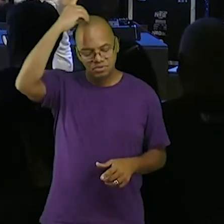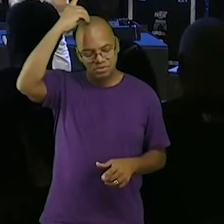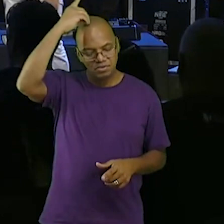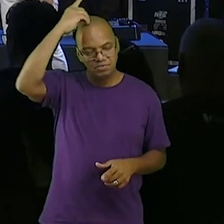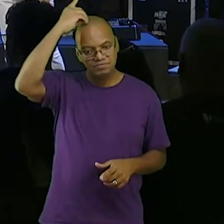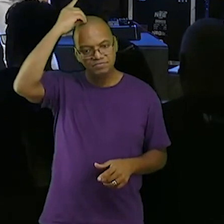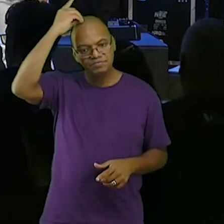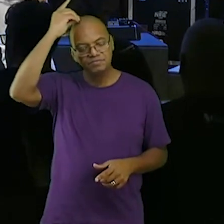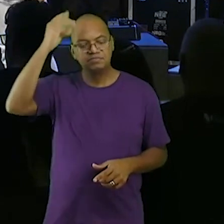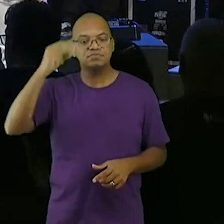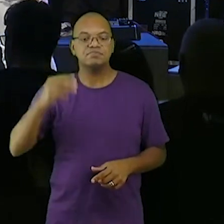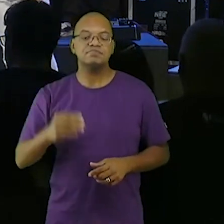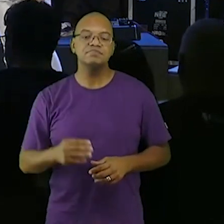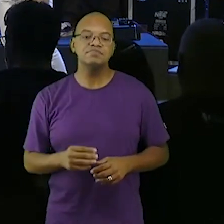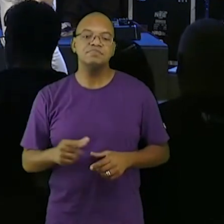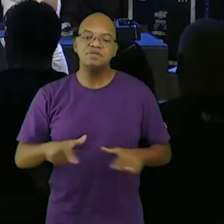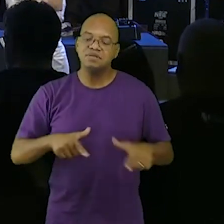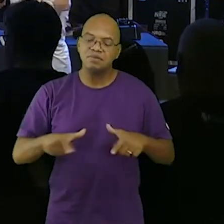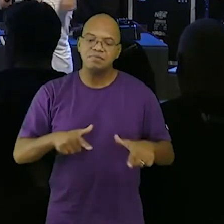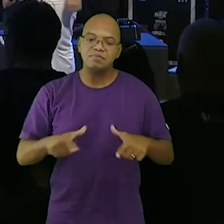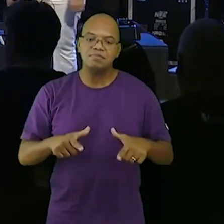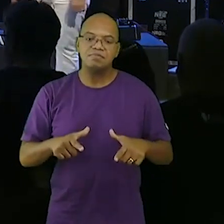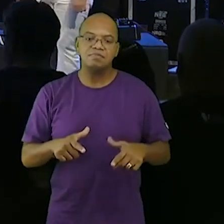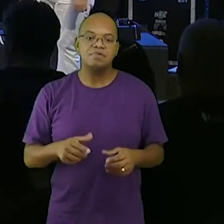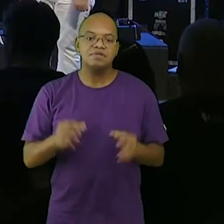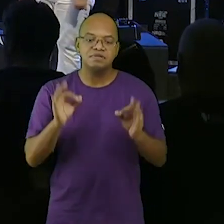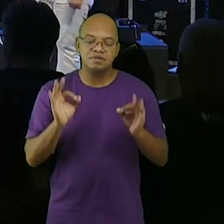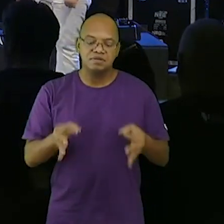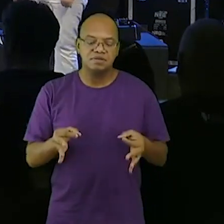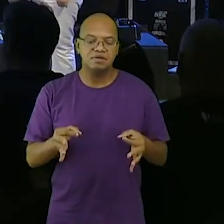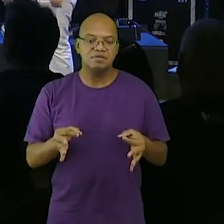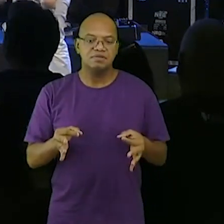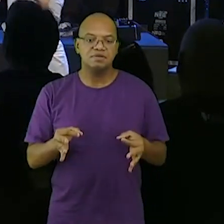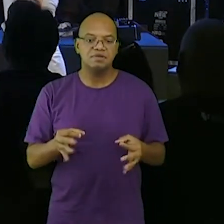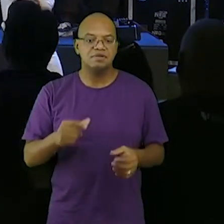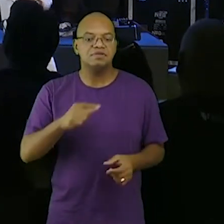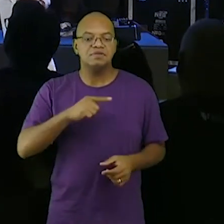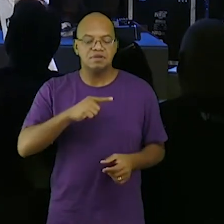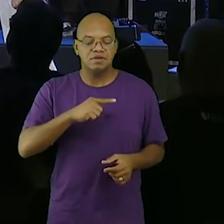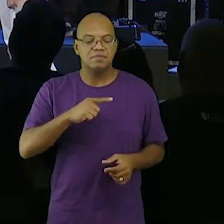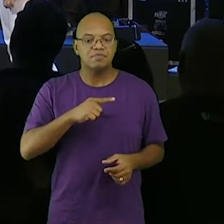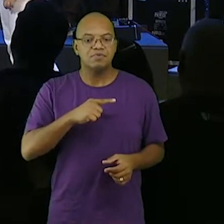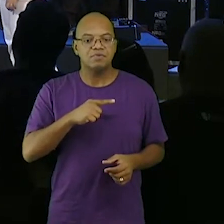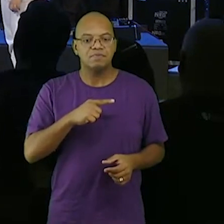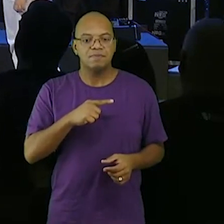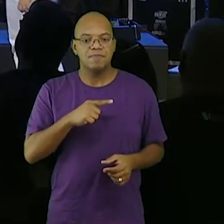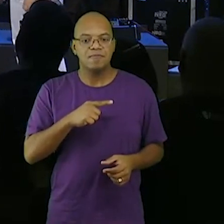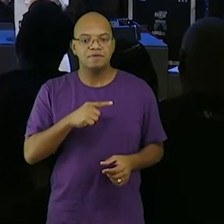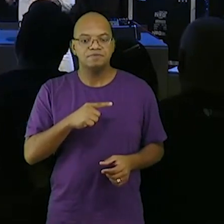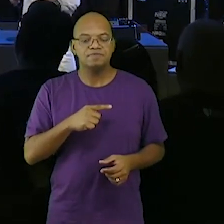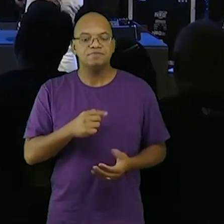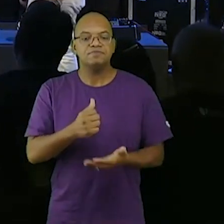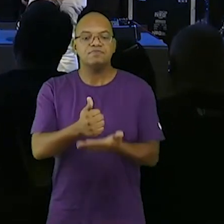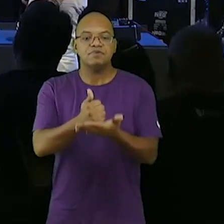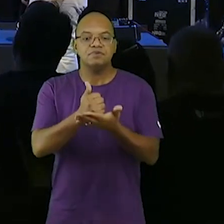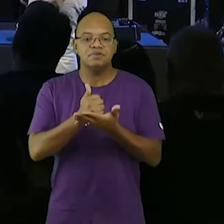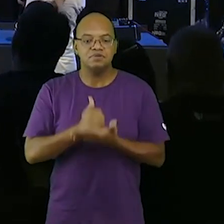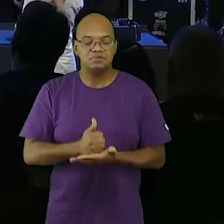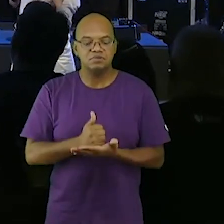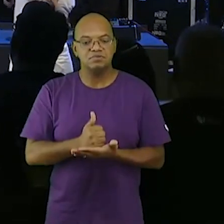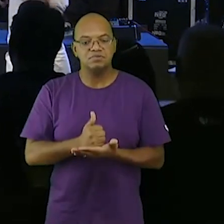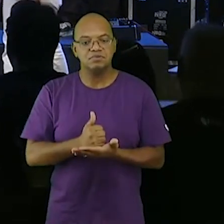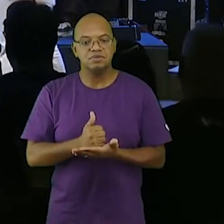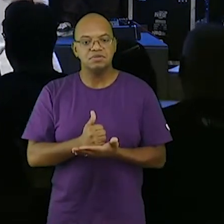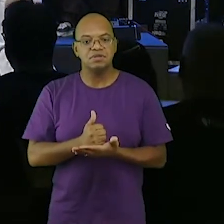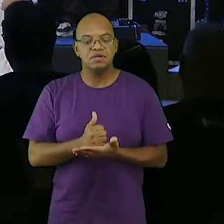certeza que habita em nós nos leve para servir como uma festa